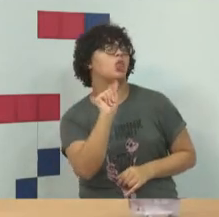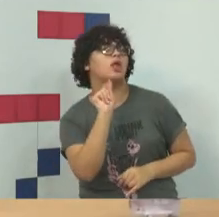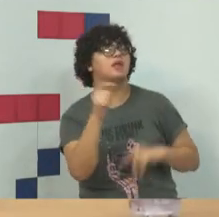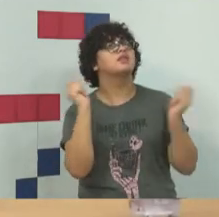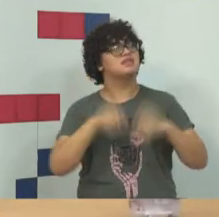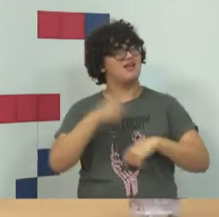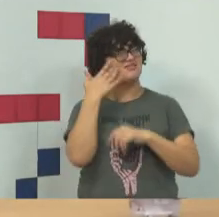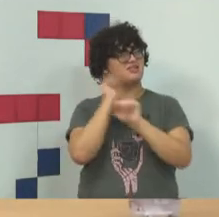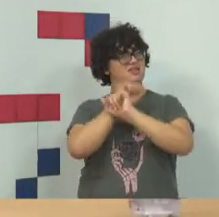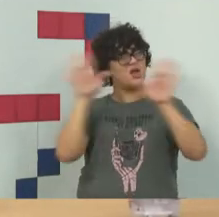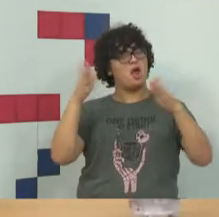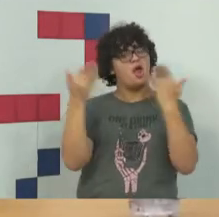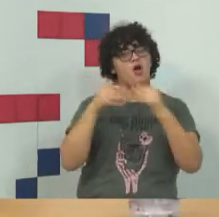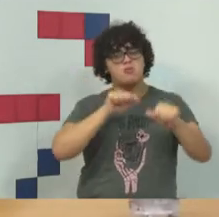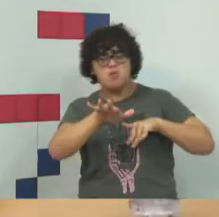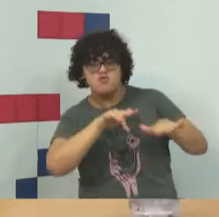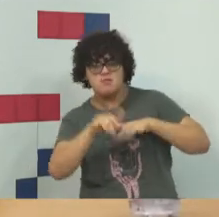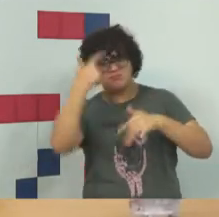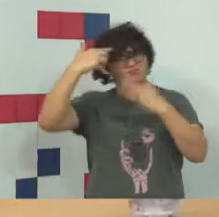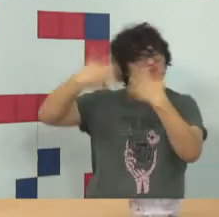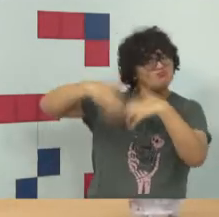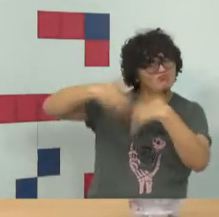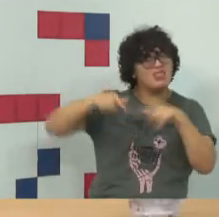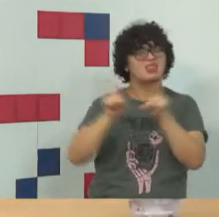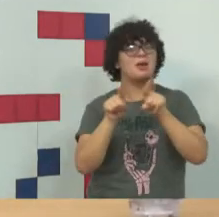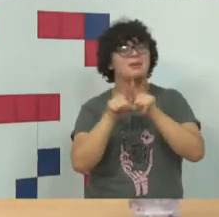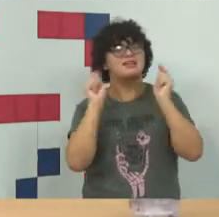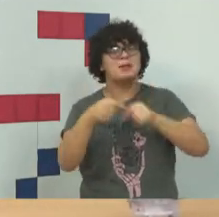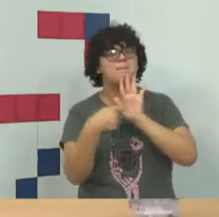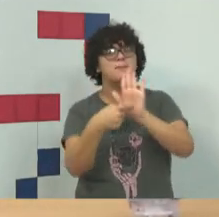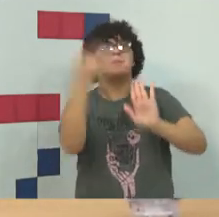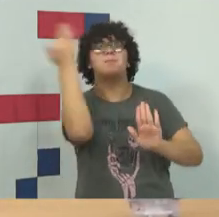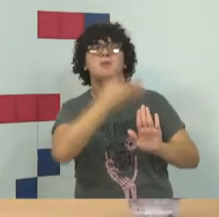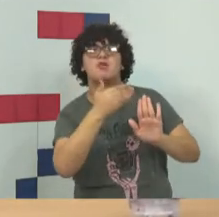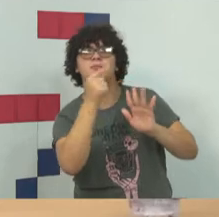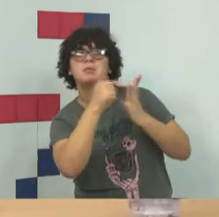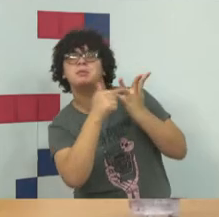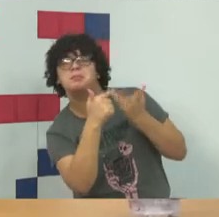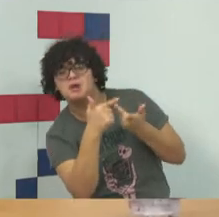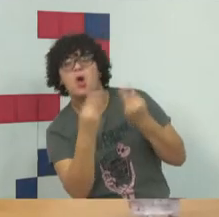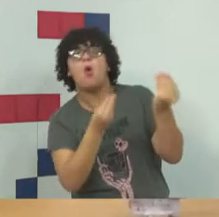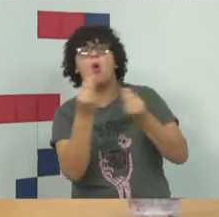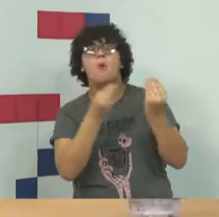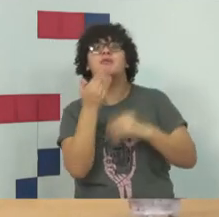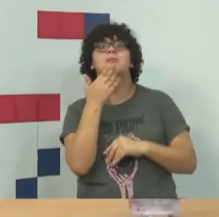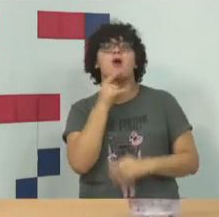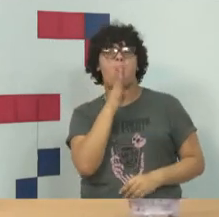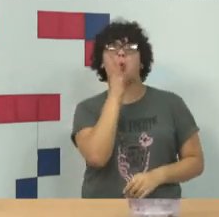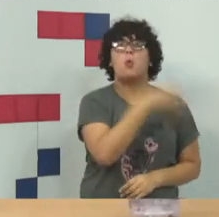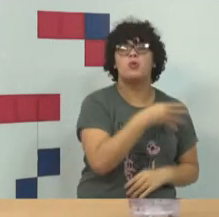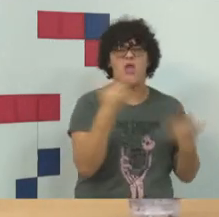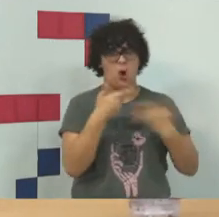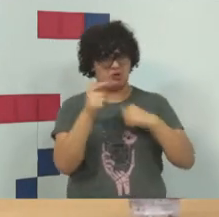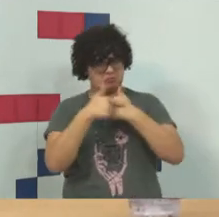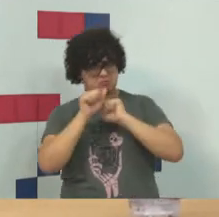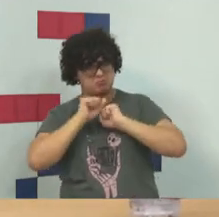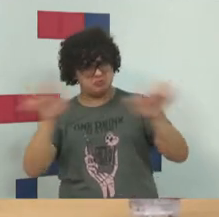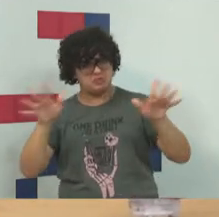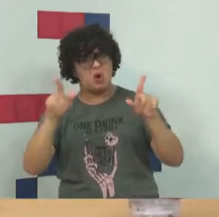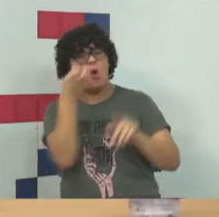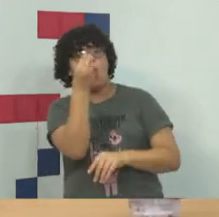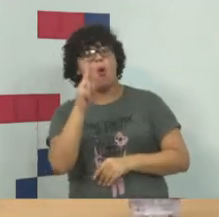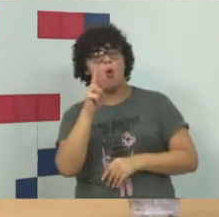é claro que vai ter que haver um movimento, um raciocínio em cima disso e ficar demonstrado isso a partir do órgão de acusação, se você faz um compartilhamento ou